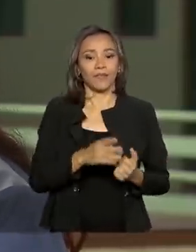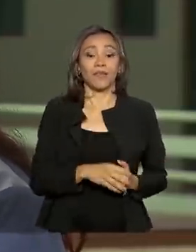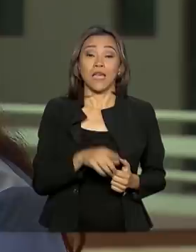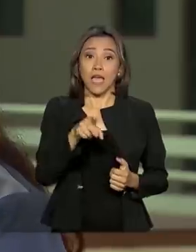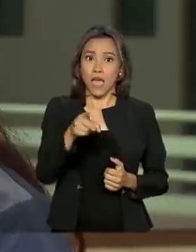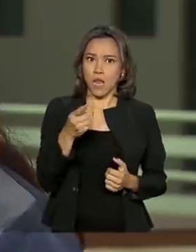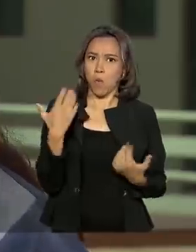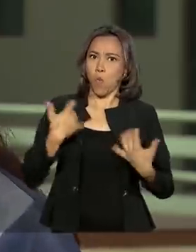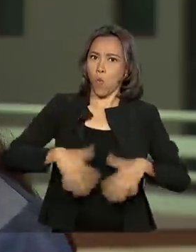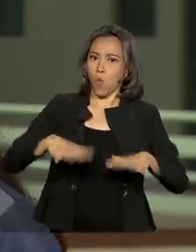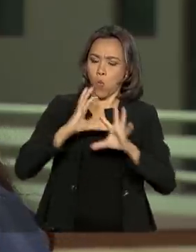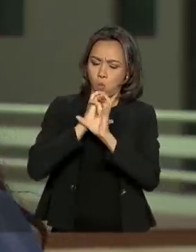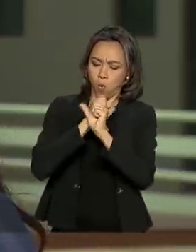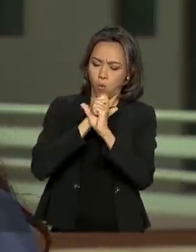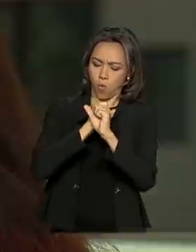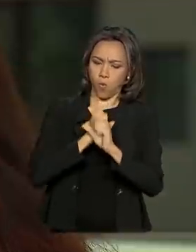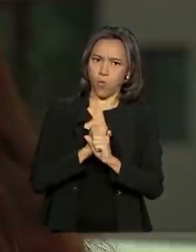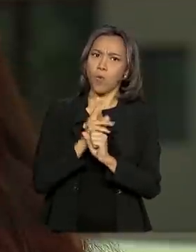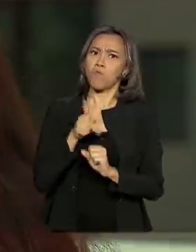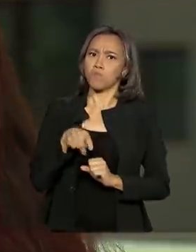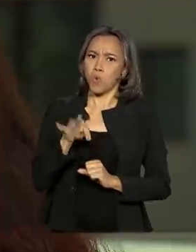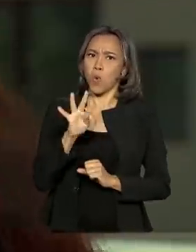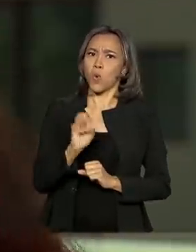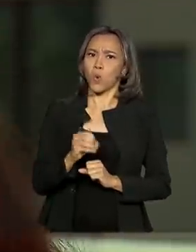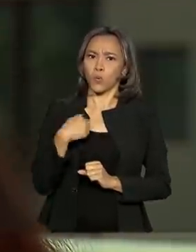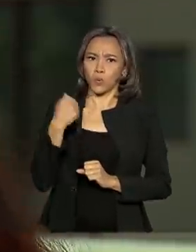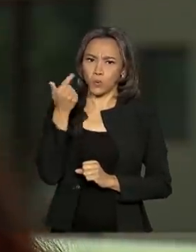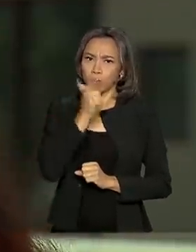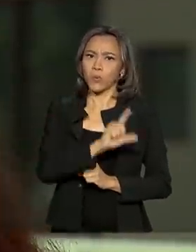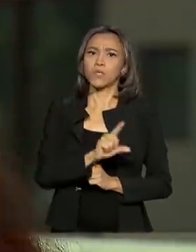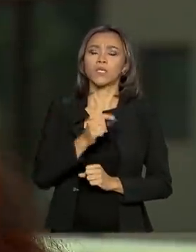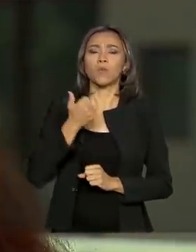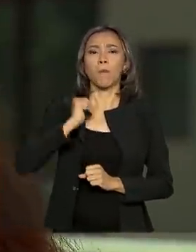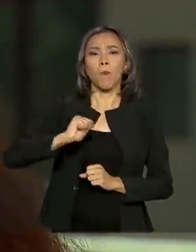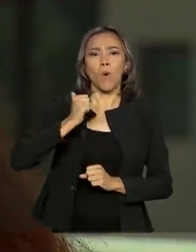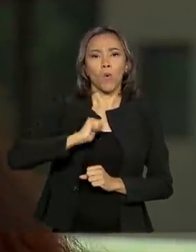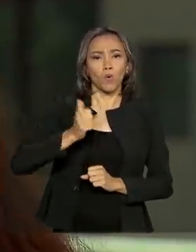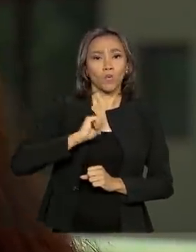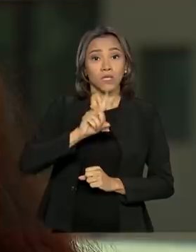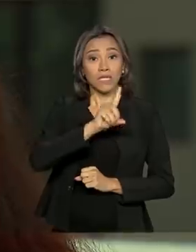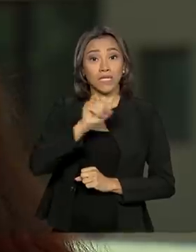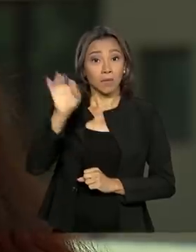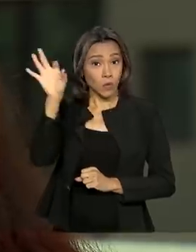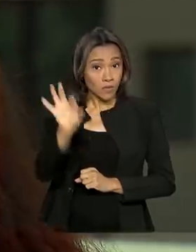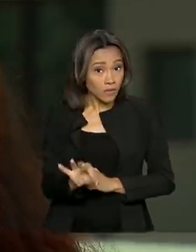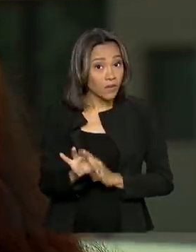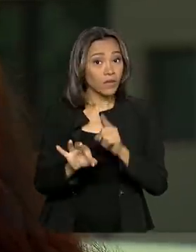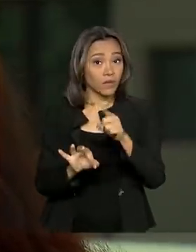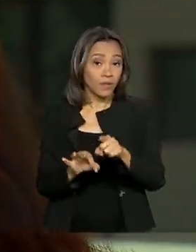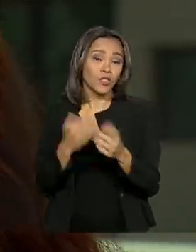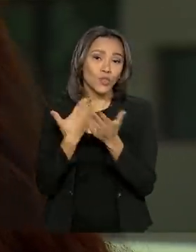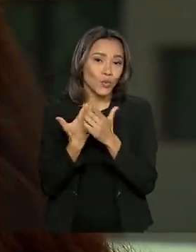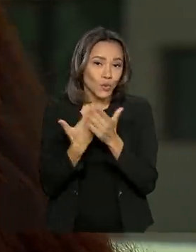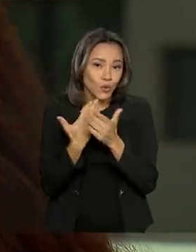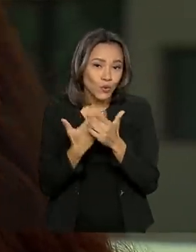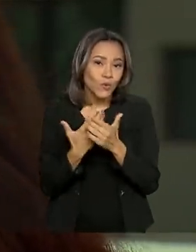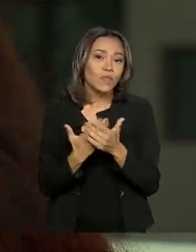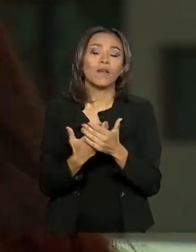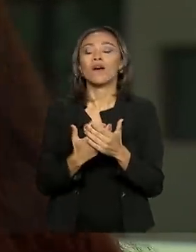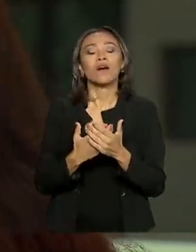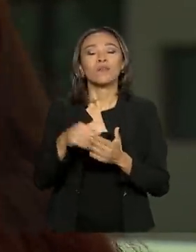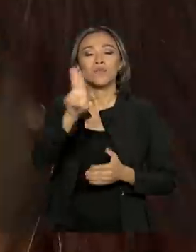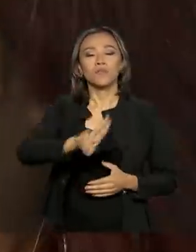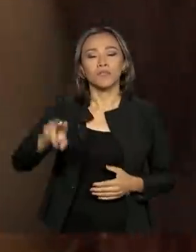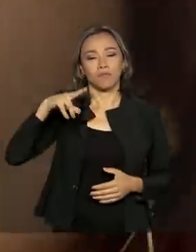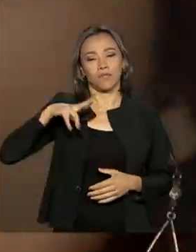pontuação nas suas notas no Exame Nacional garantiu a Ellen uma bolsa integral de 100% numa universidade particular